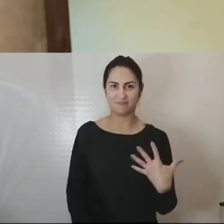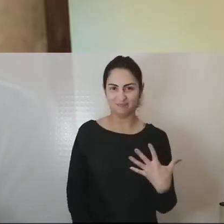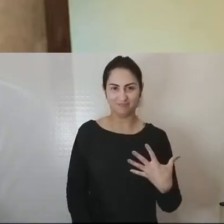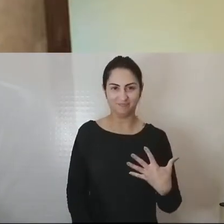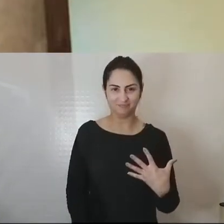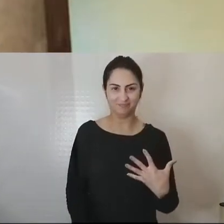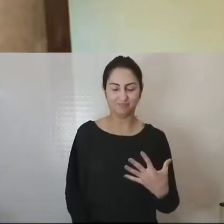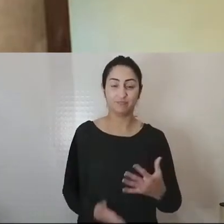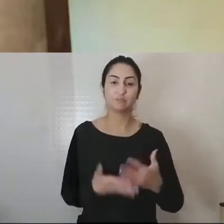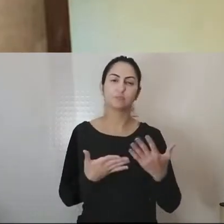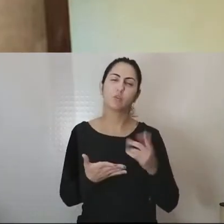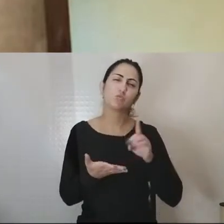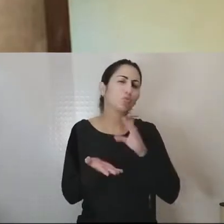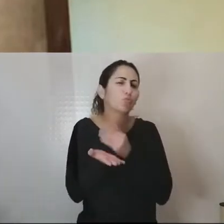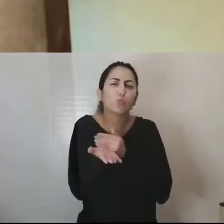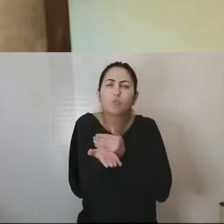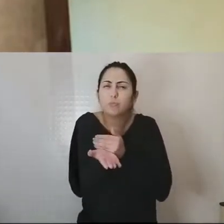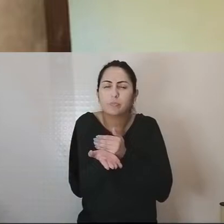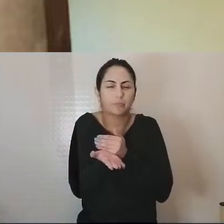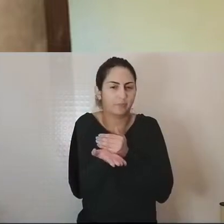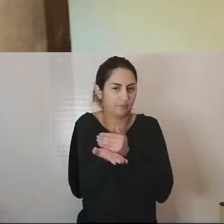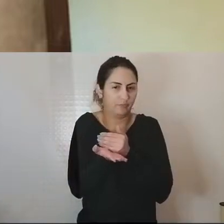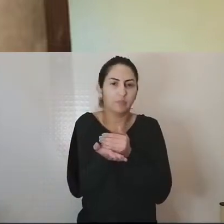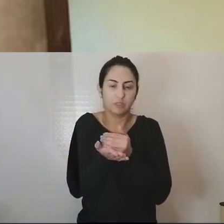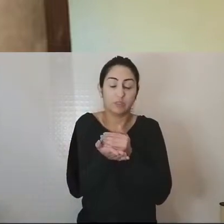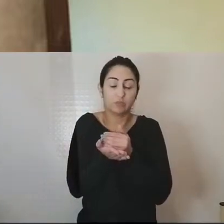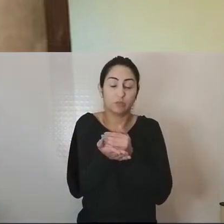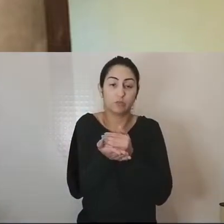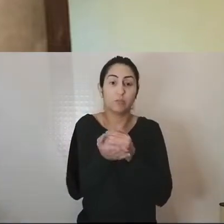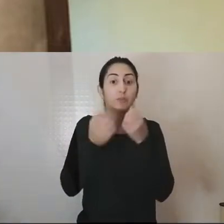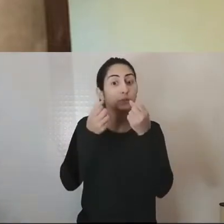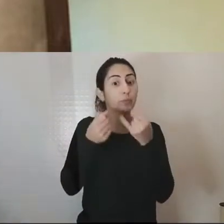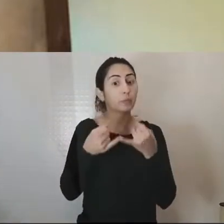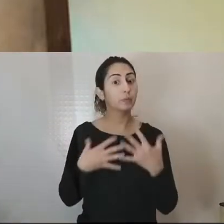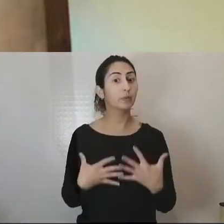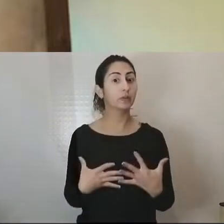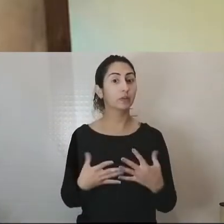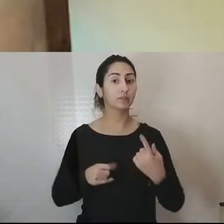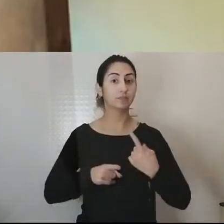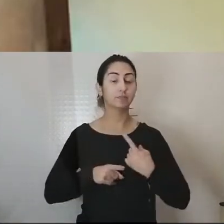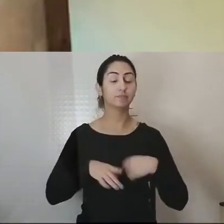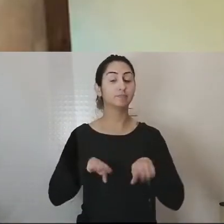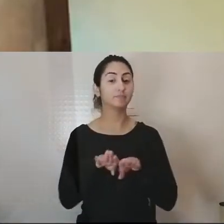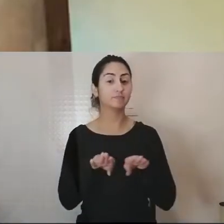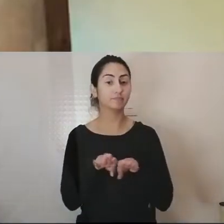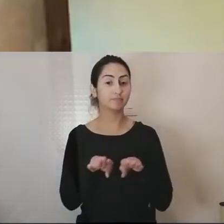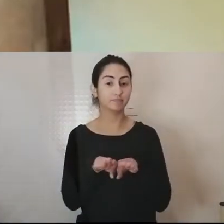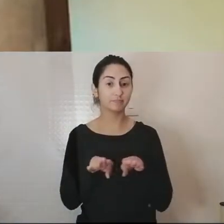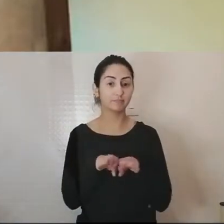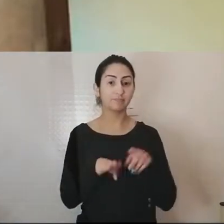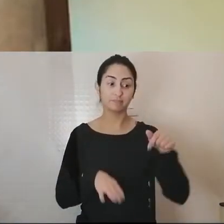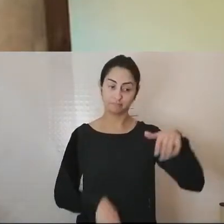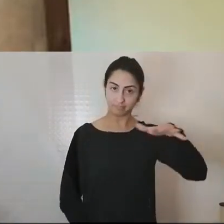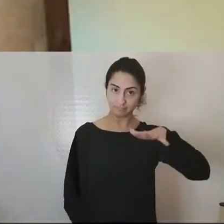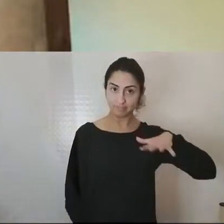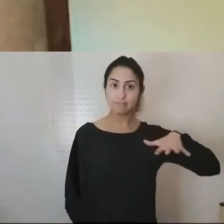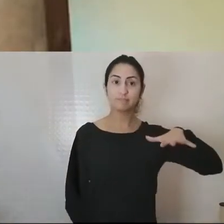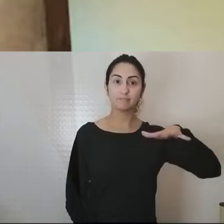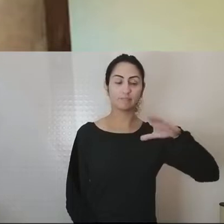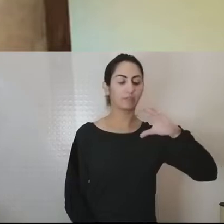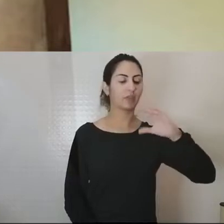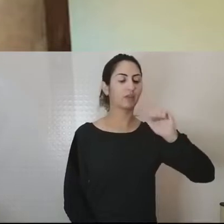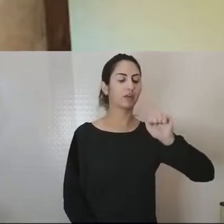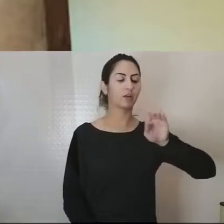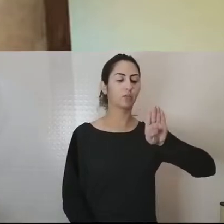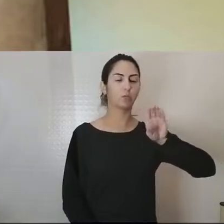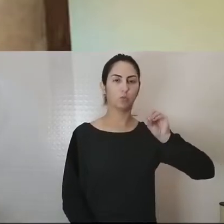é uma introdução para dizer também que, nesta região de Cabo Delgado,